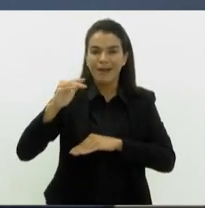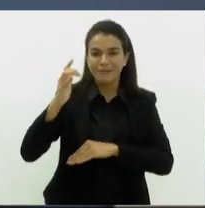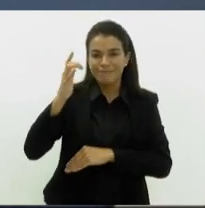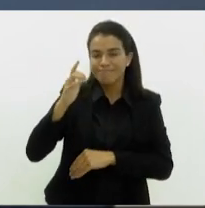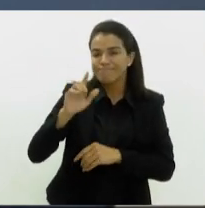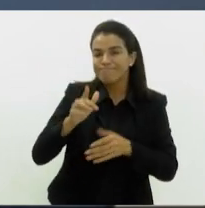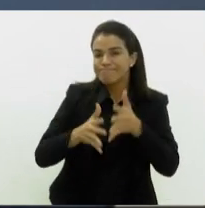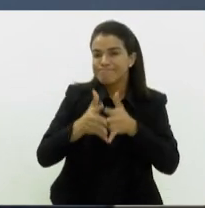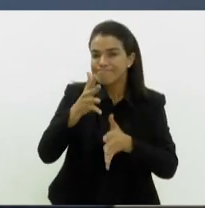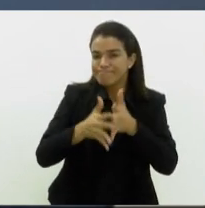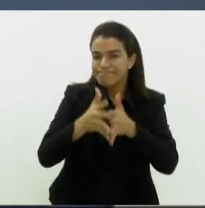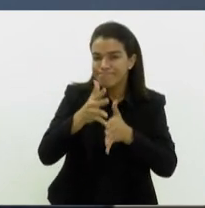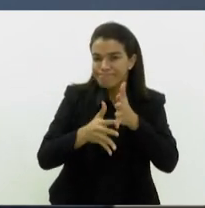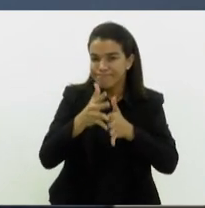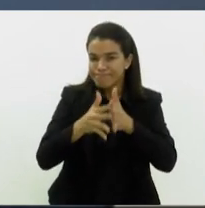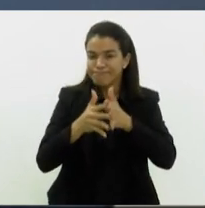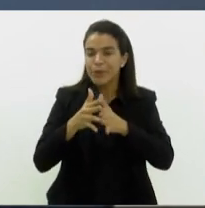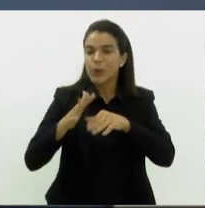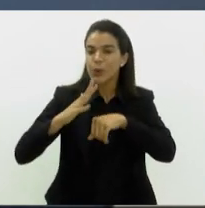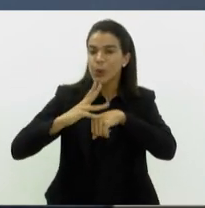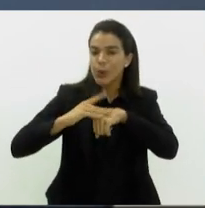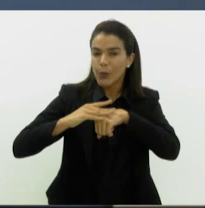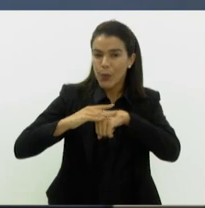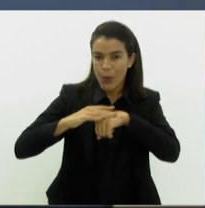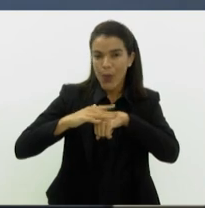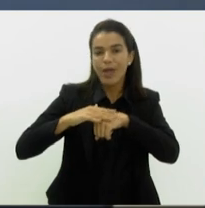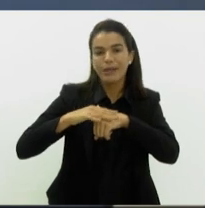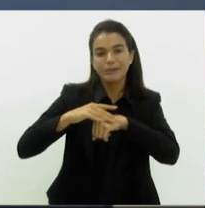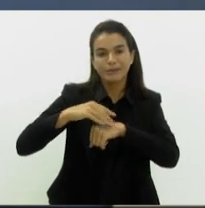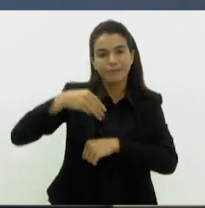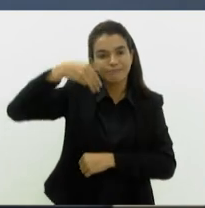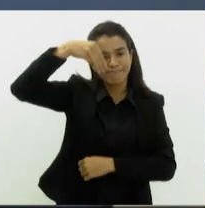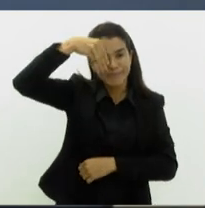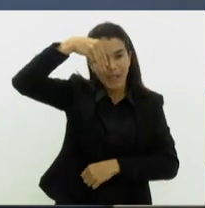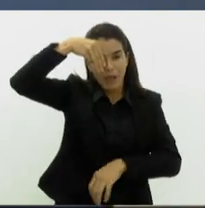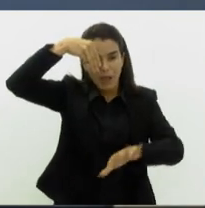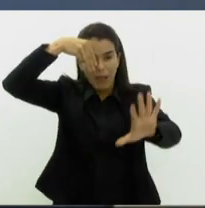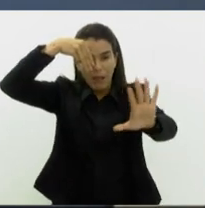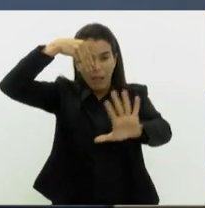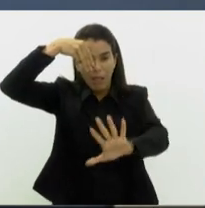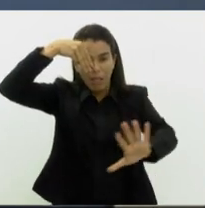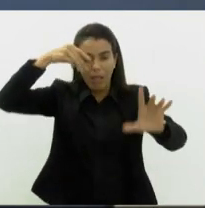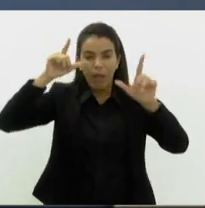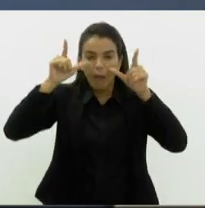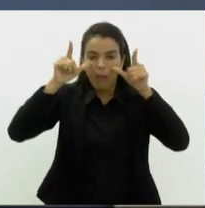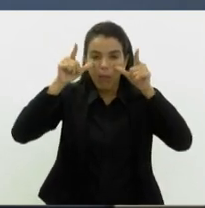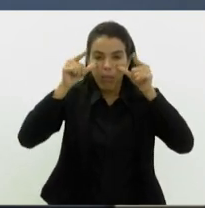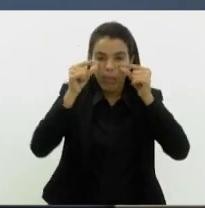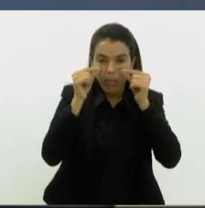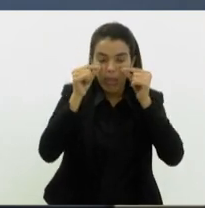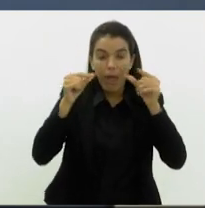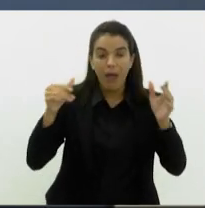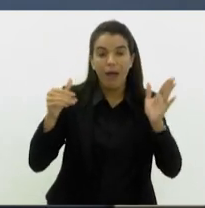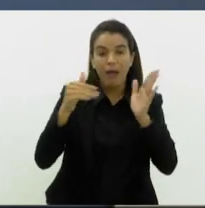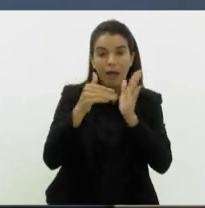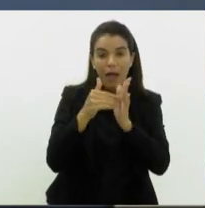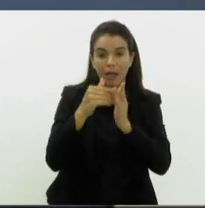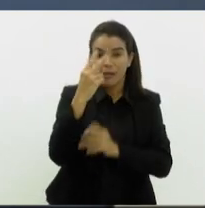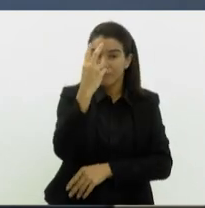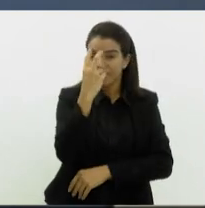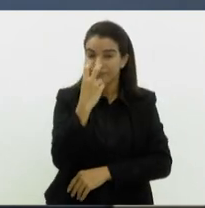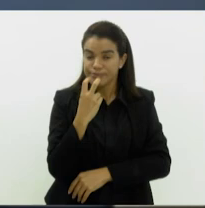comprometimentos, quadros patológicos da visão, que podem gerar baixa visão e até cegueira. Por isso a grande